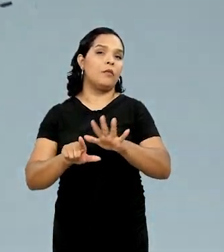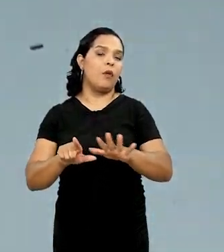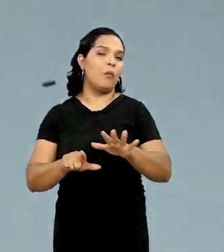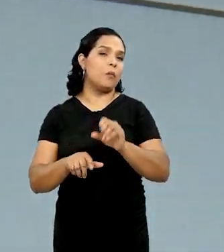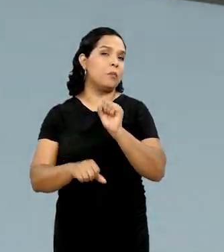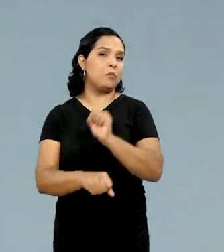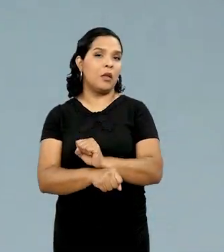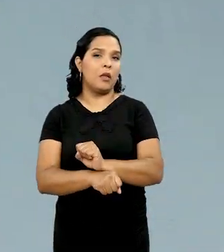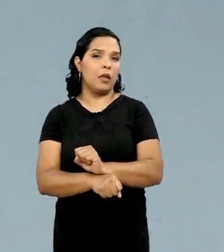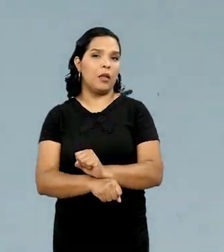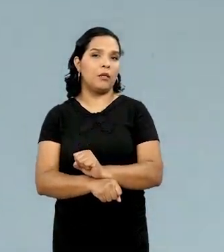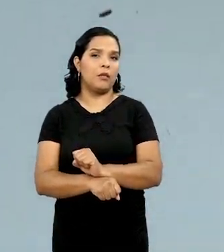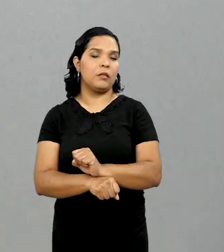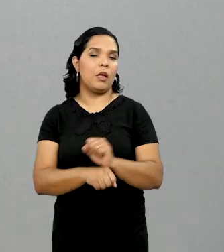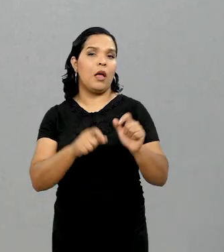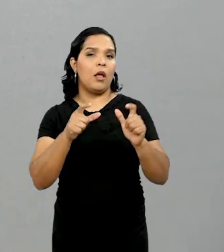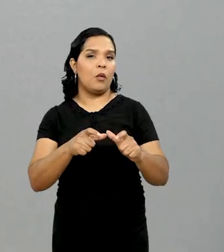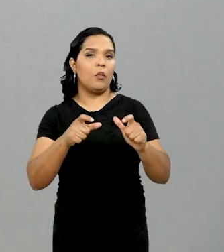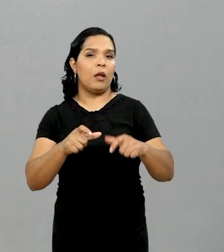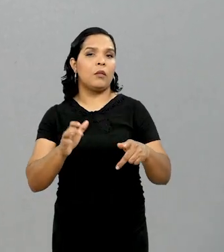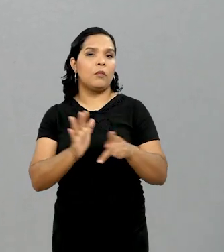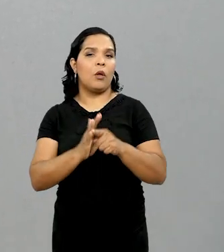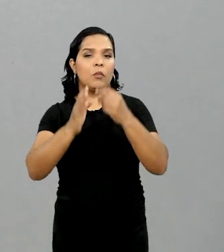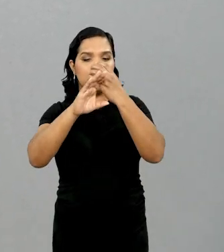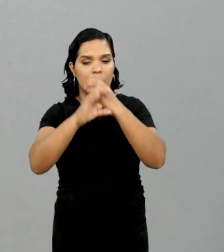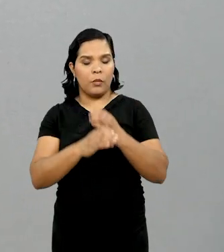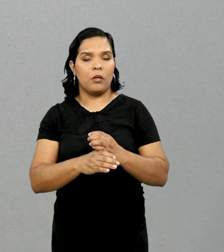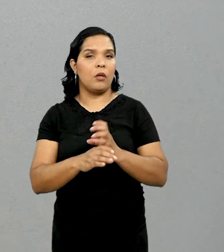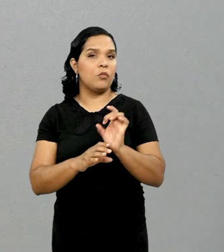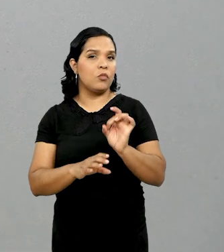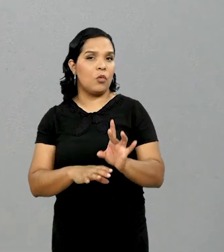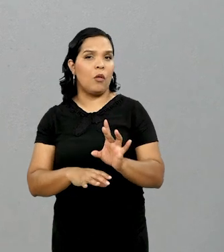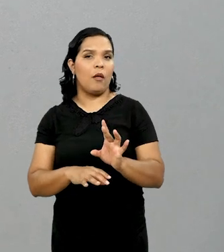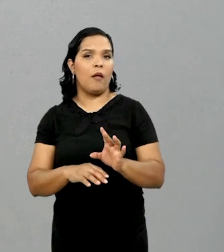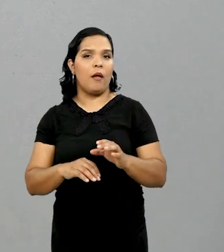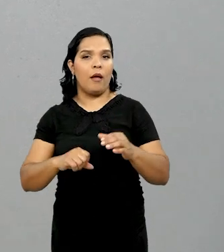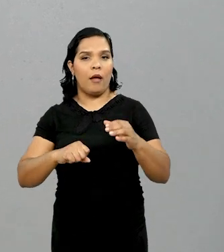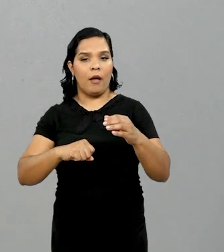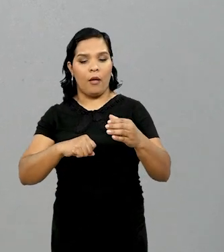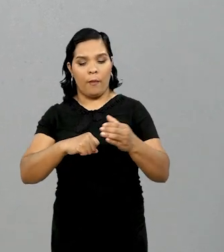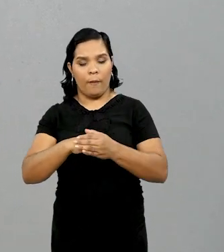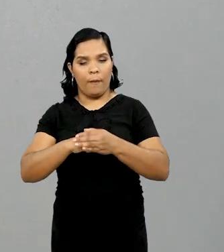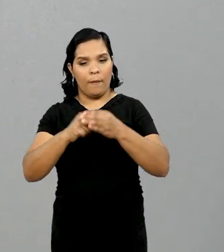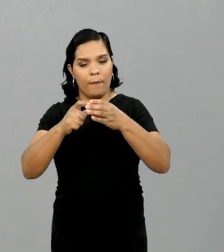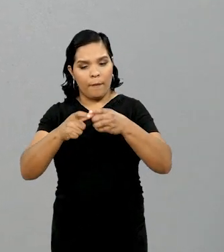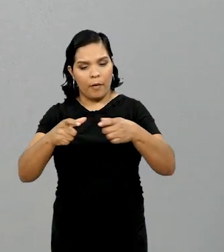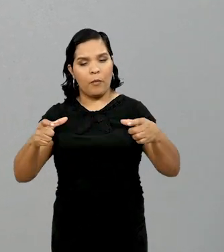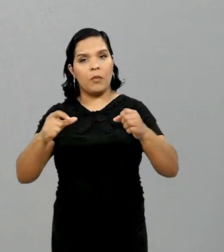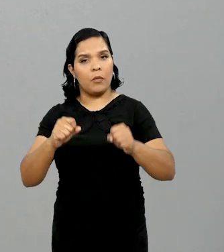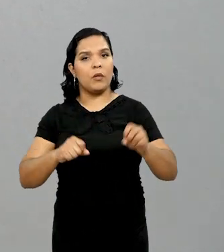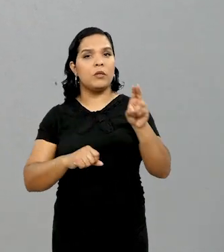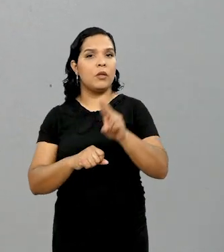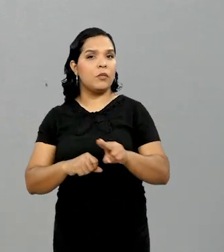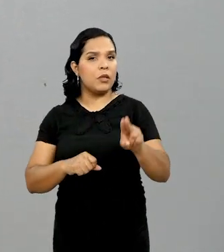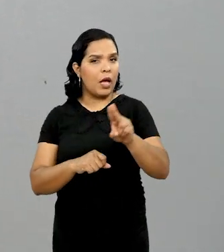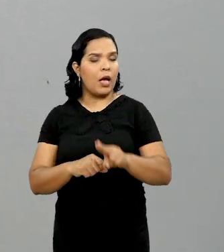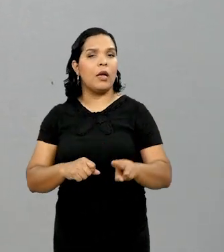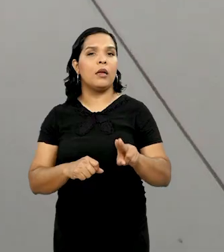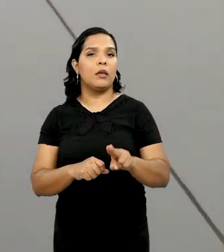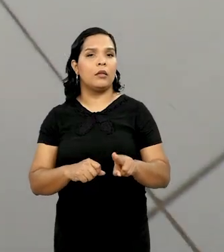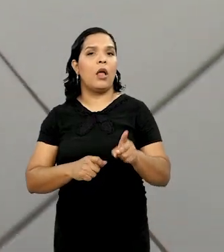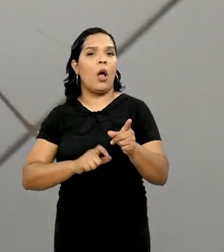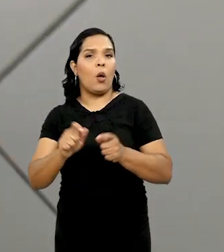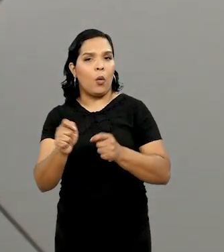estáticas destinadas a ambientes de laboratório e de consultório. A palmilha, ela pode ser usada nesses